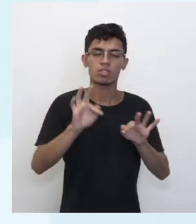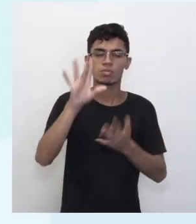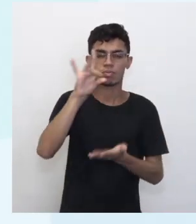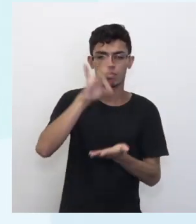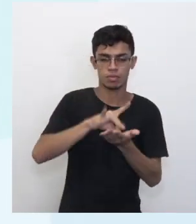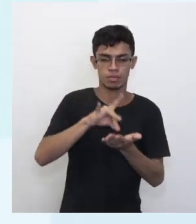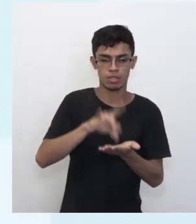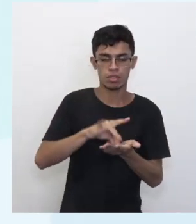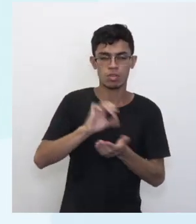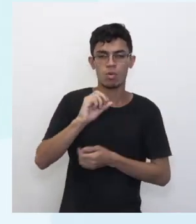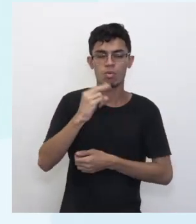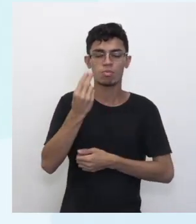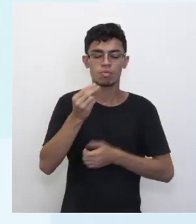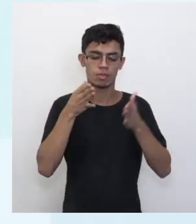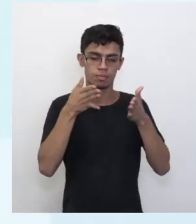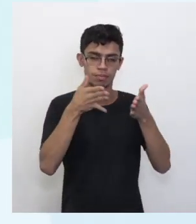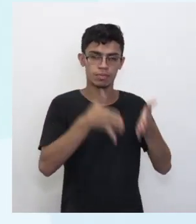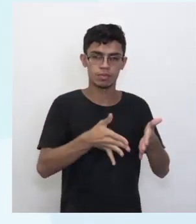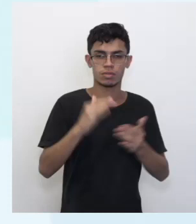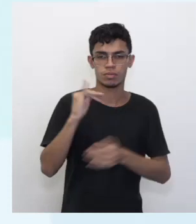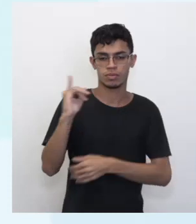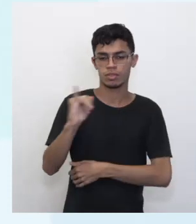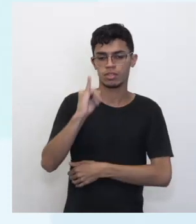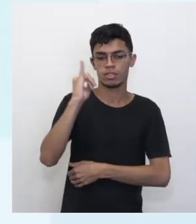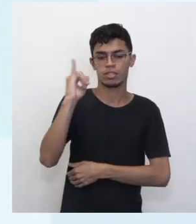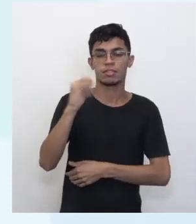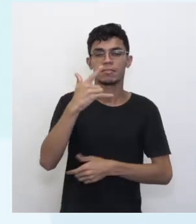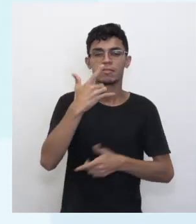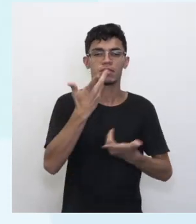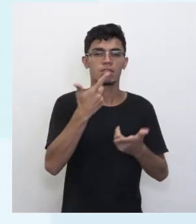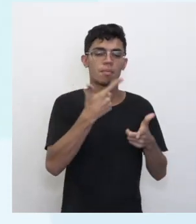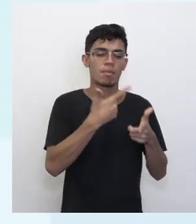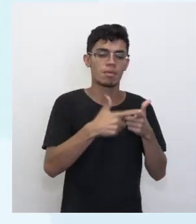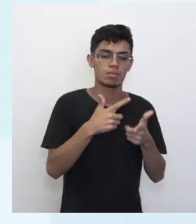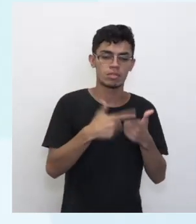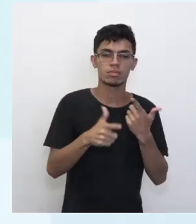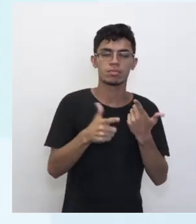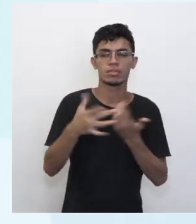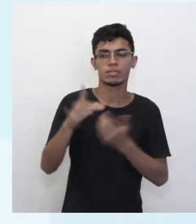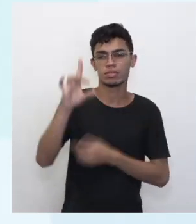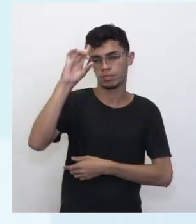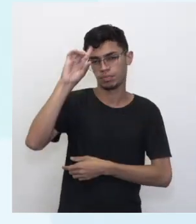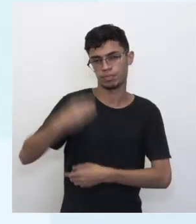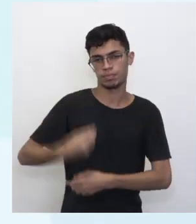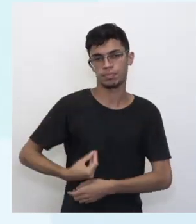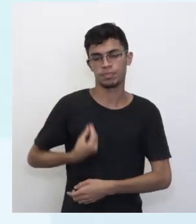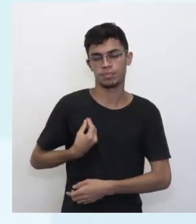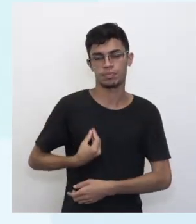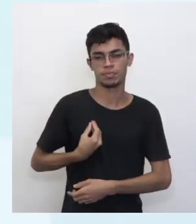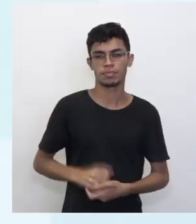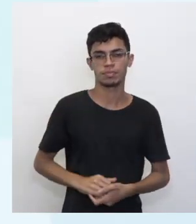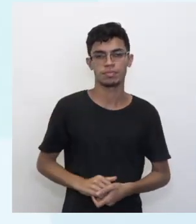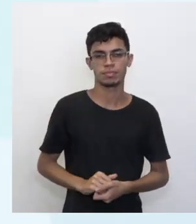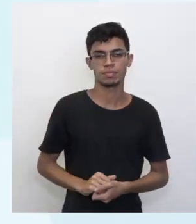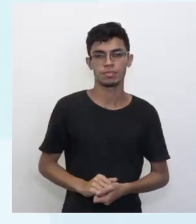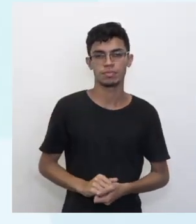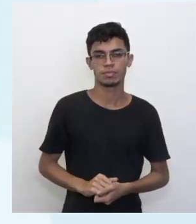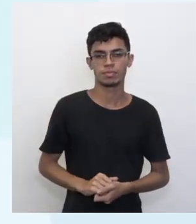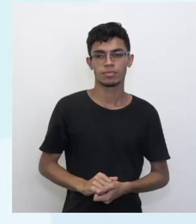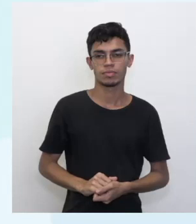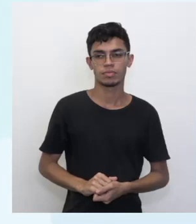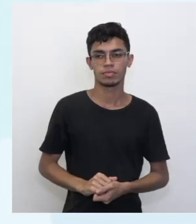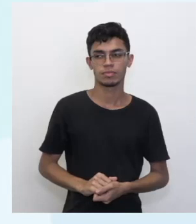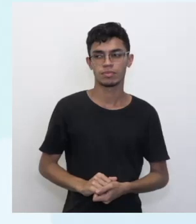da vida... Eu falei problemas, não. Da valorização dos problemas da vida cotidiana. Pausou?